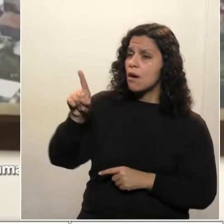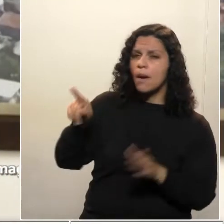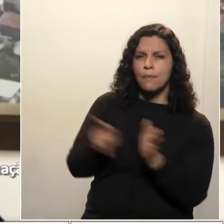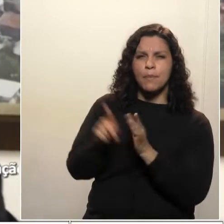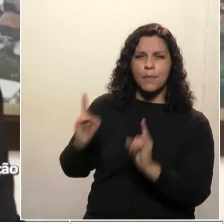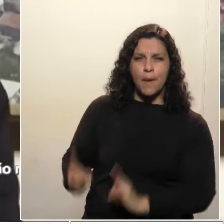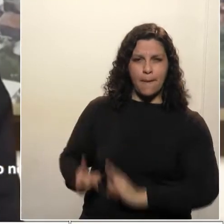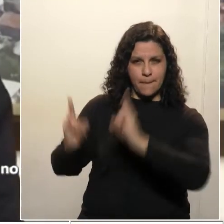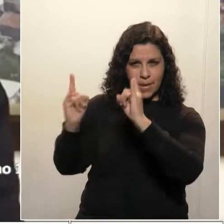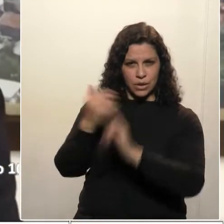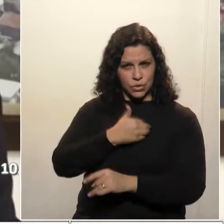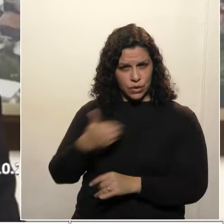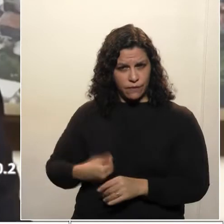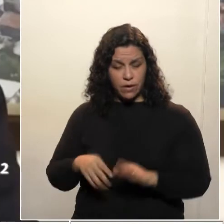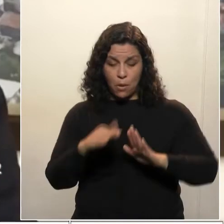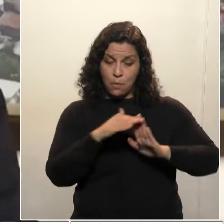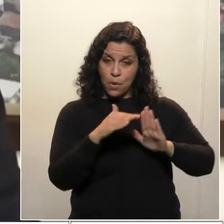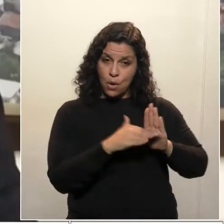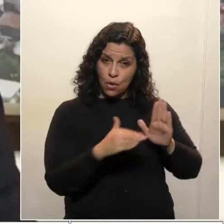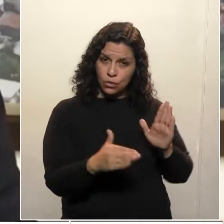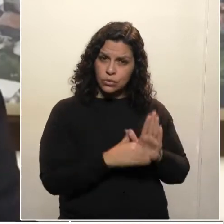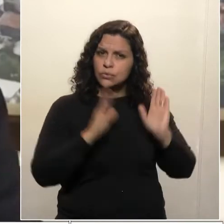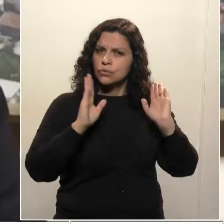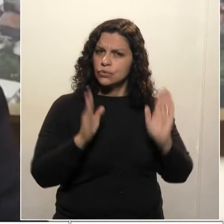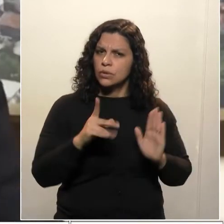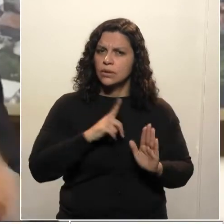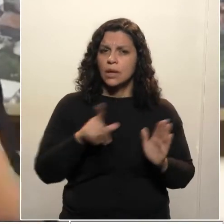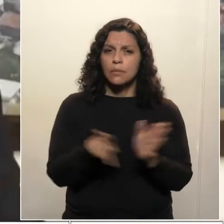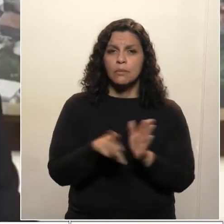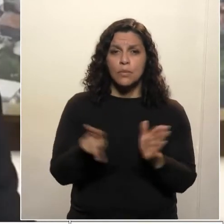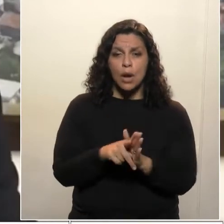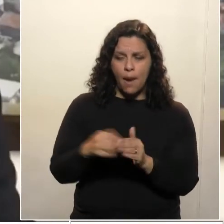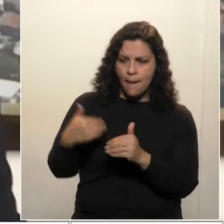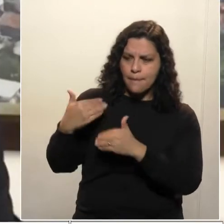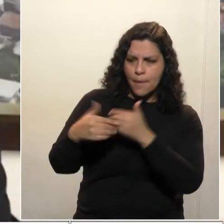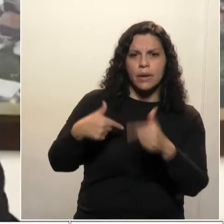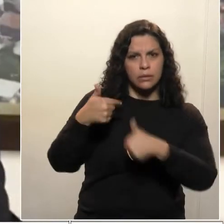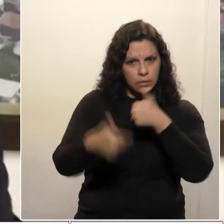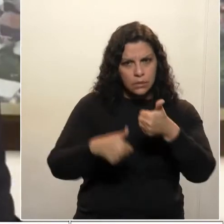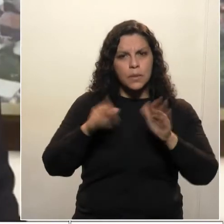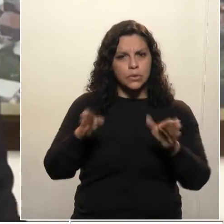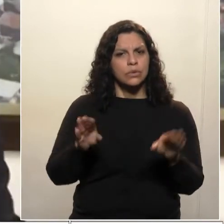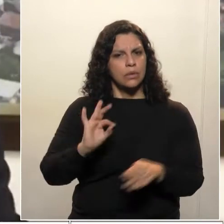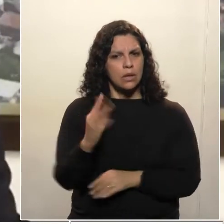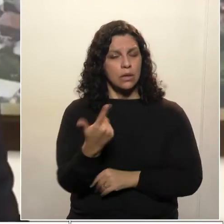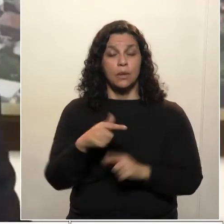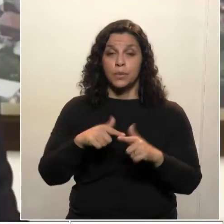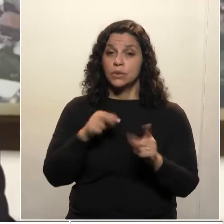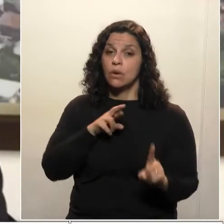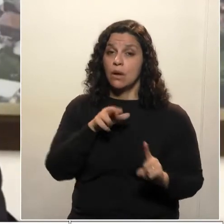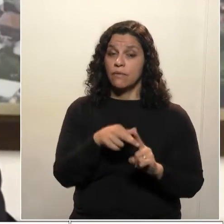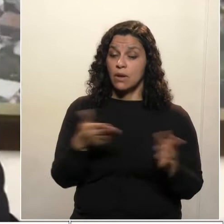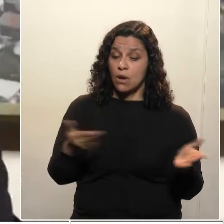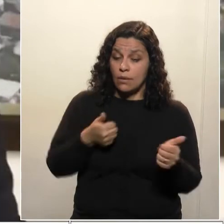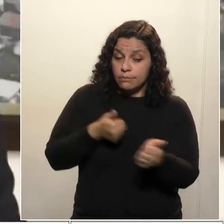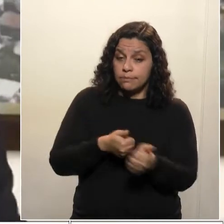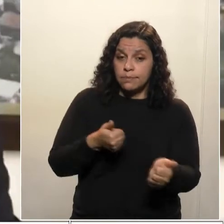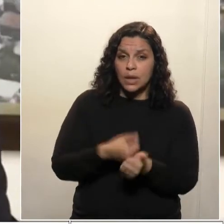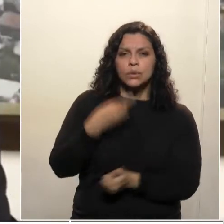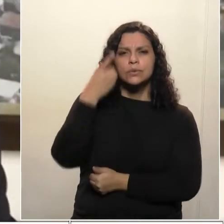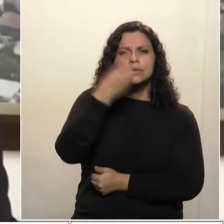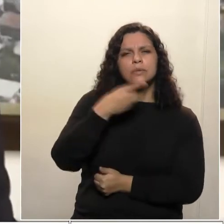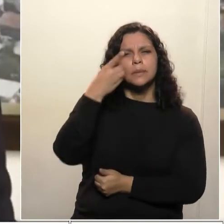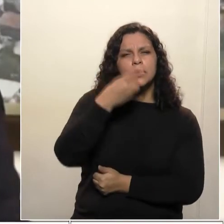Iguaçu este grande programa que já está em pleno andamento. Como se referiu há poucos dias também o